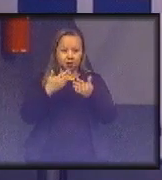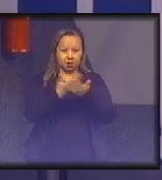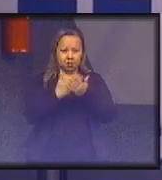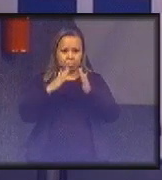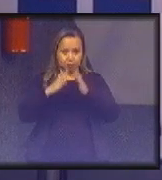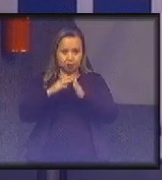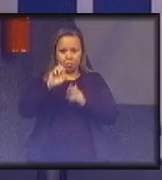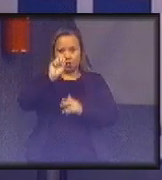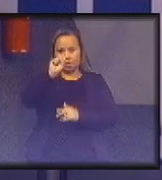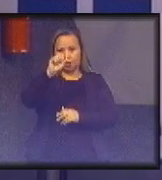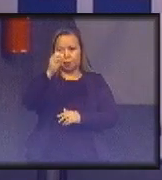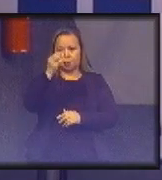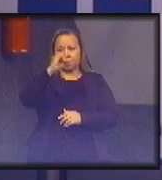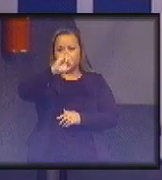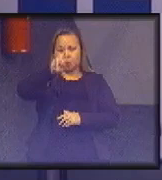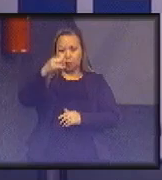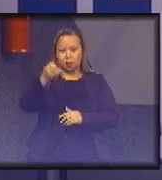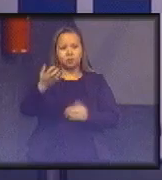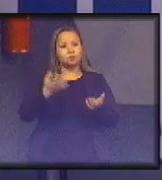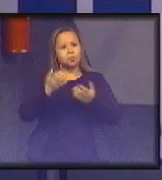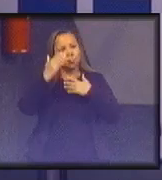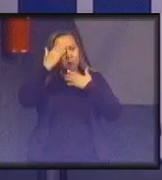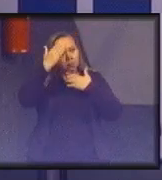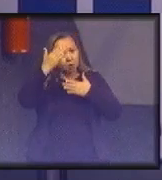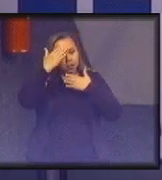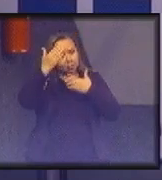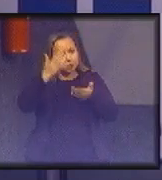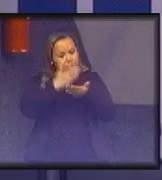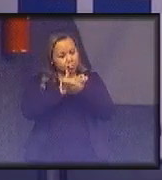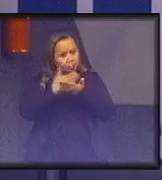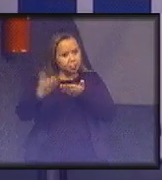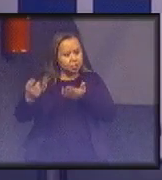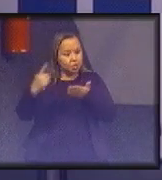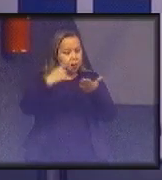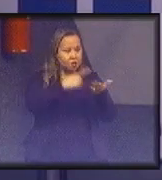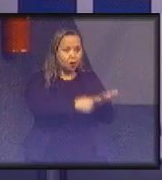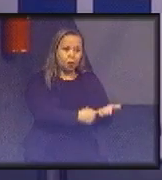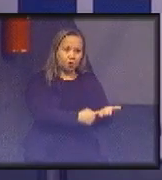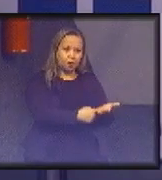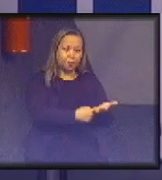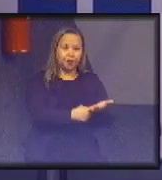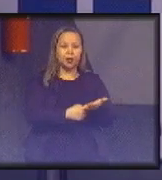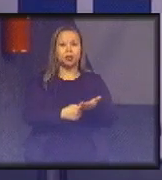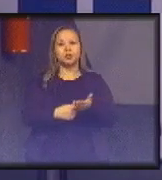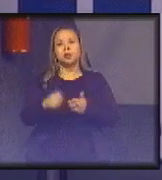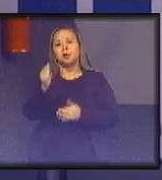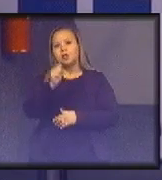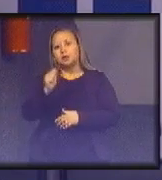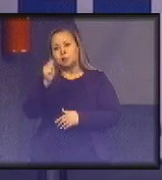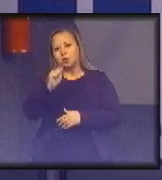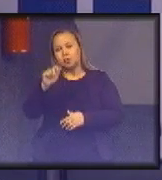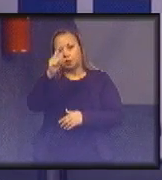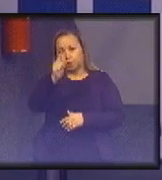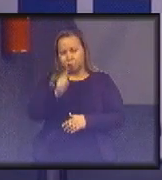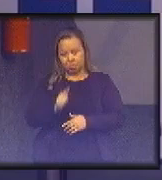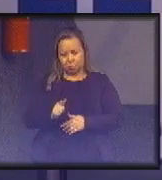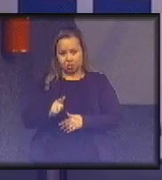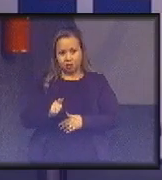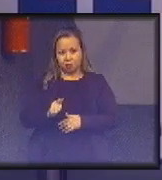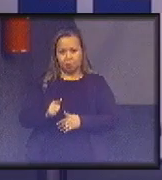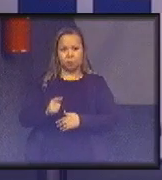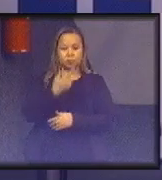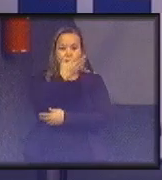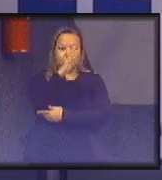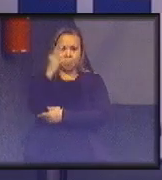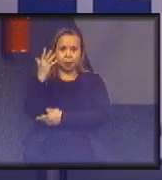STJ. Queria agradecer, de início, o convite da Assessoria de Gestão Socioambiental, na pessoa da